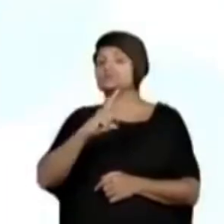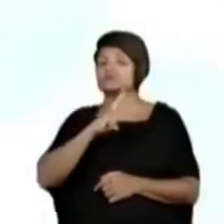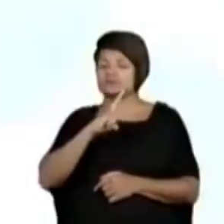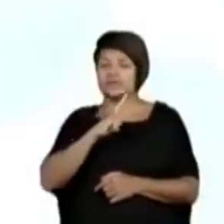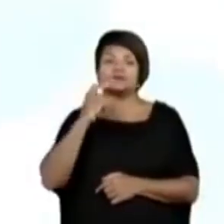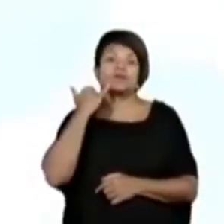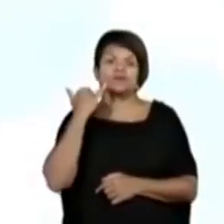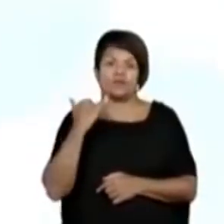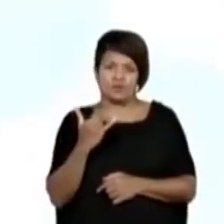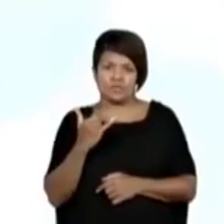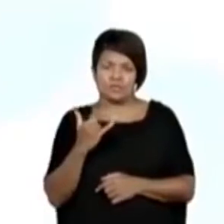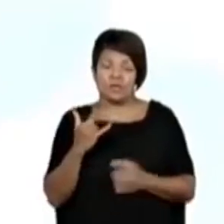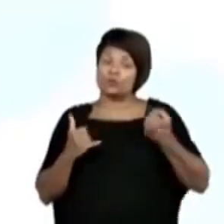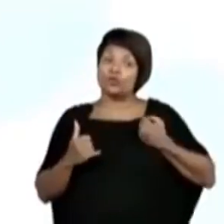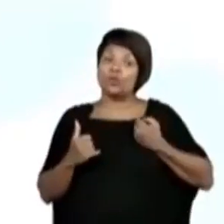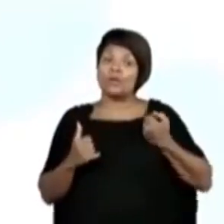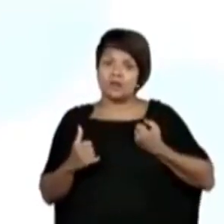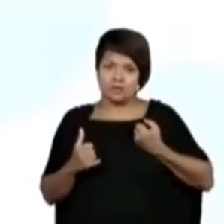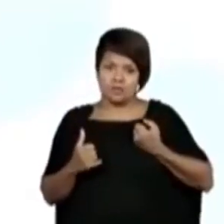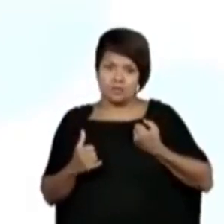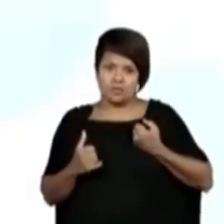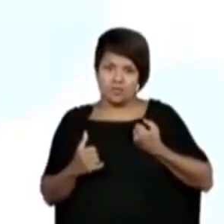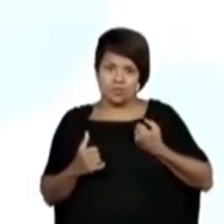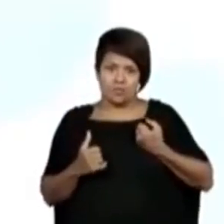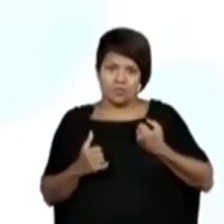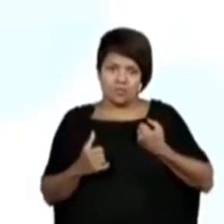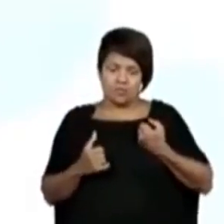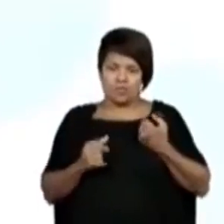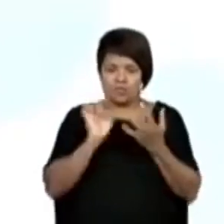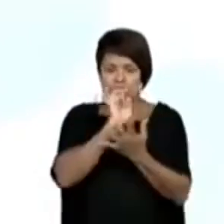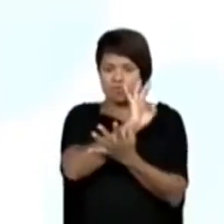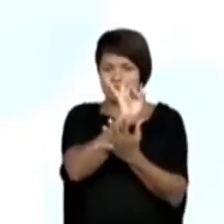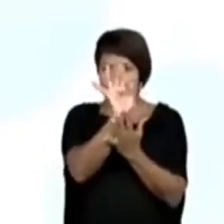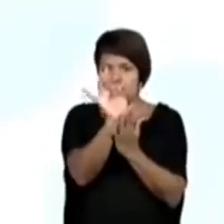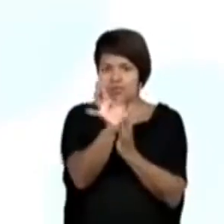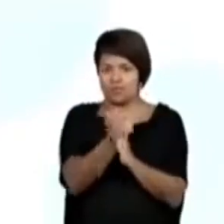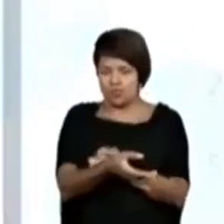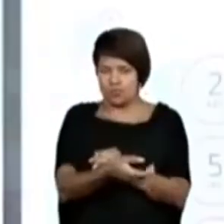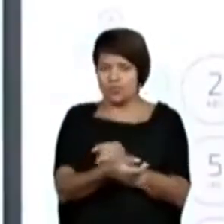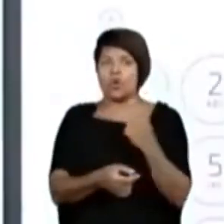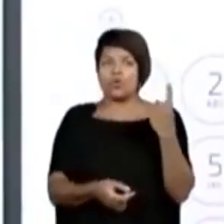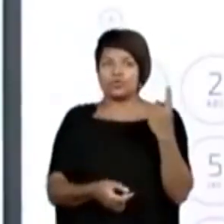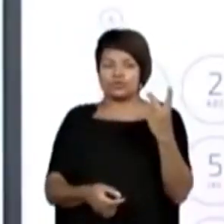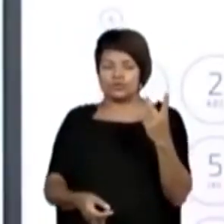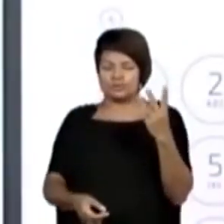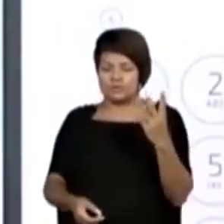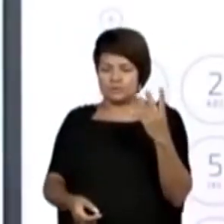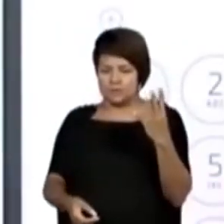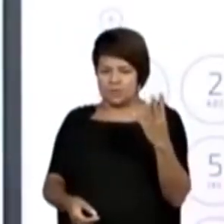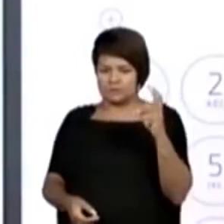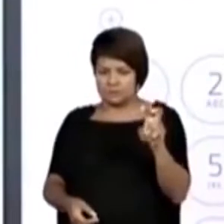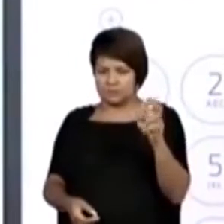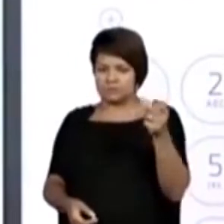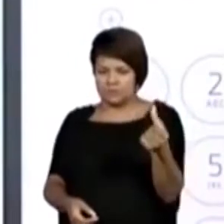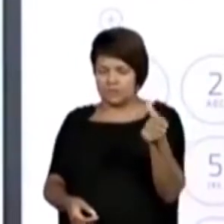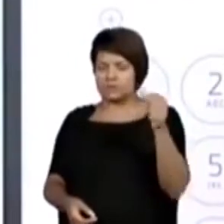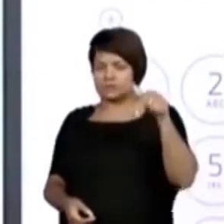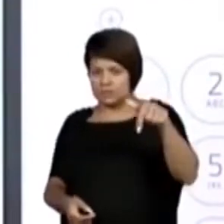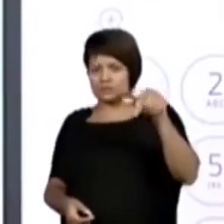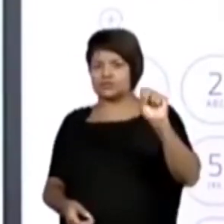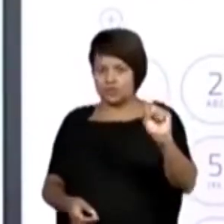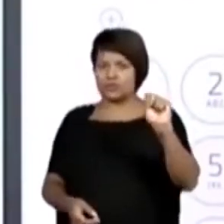Aqui no telefone celular. Quantos números tem no número telefone? Um, dois, três, quatro, cinco, seis,